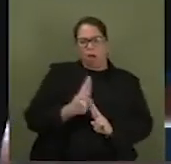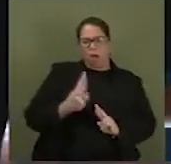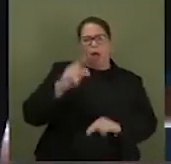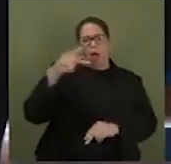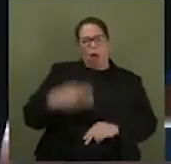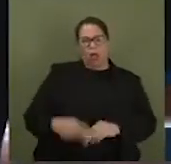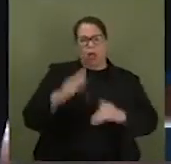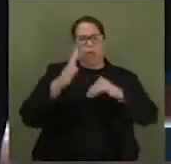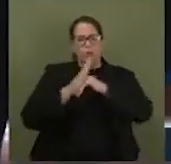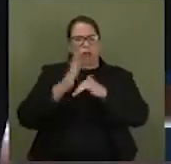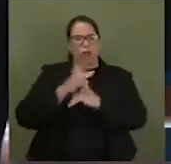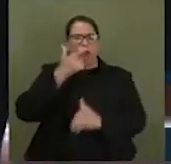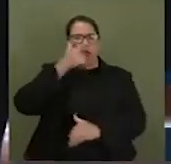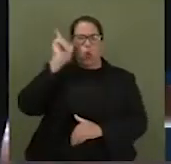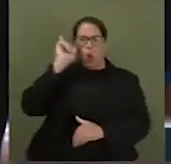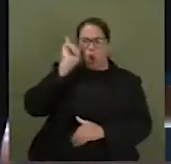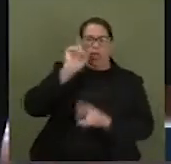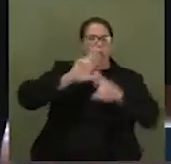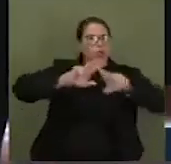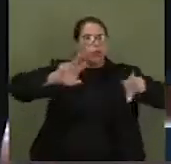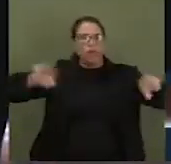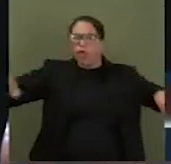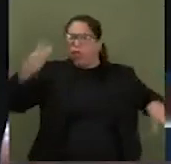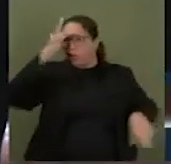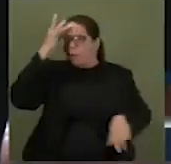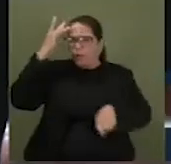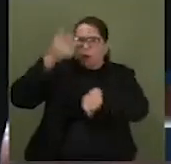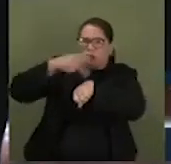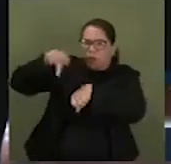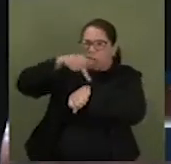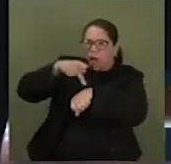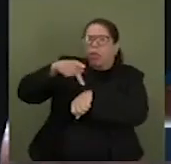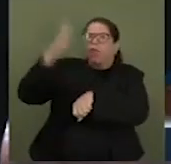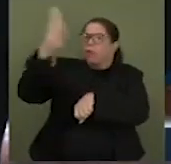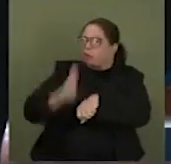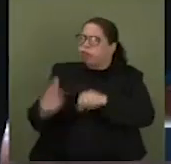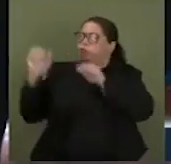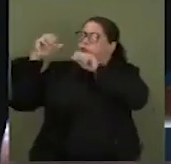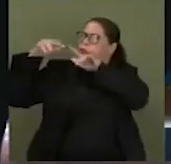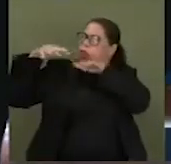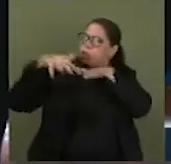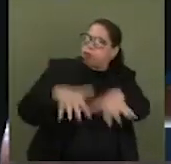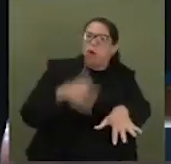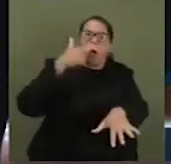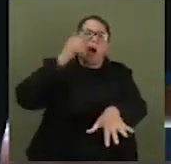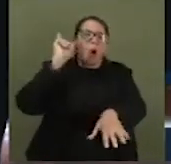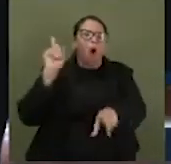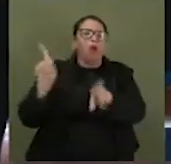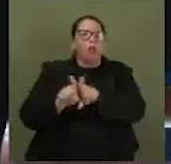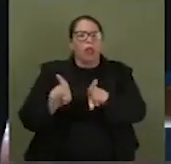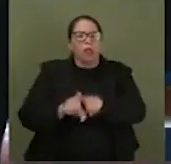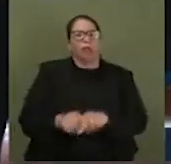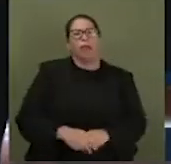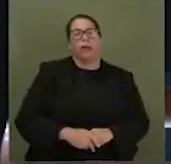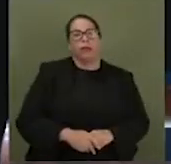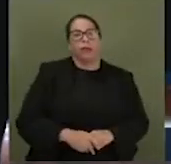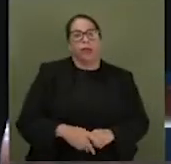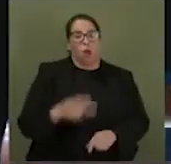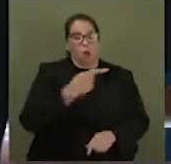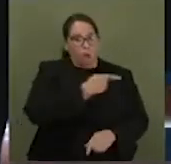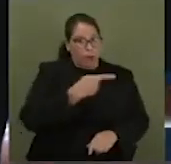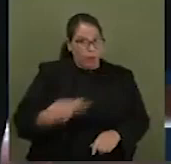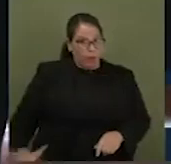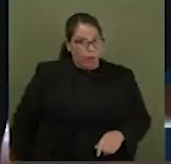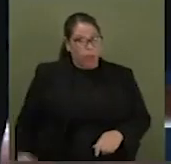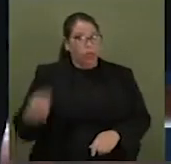e várias representações de outros países. Ao citar o presidente do Senado,